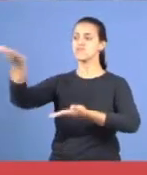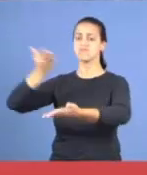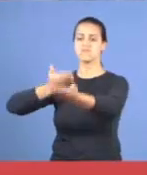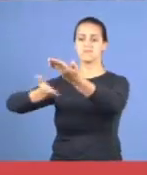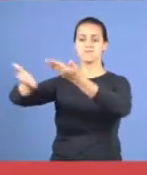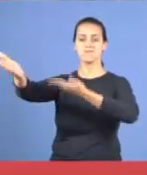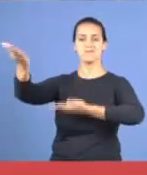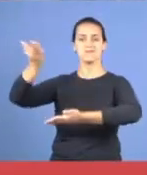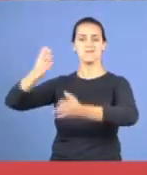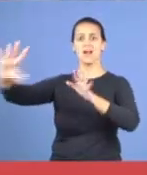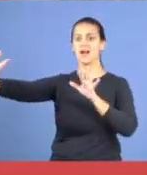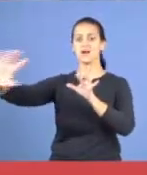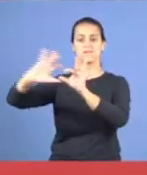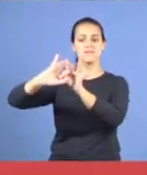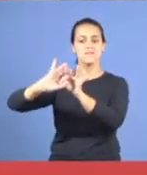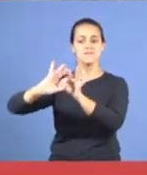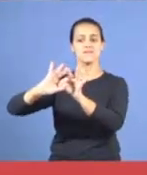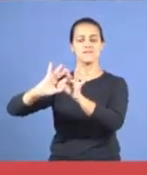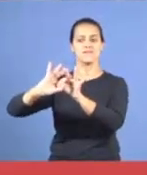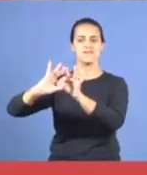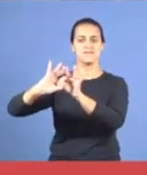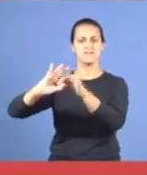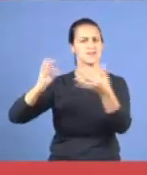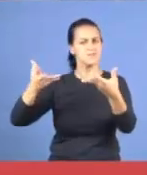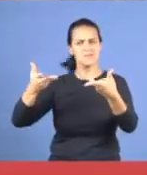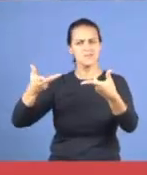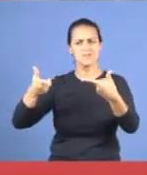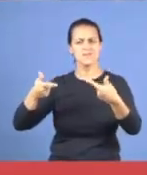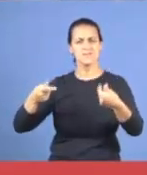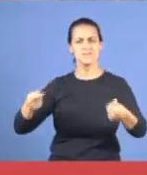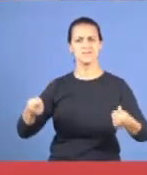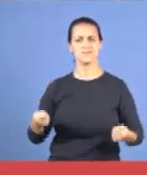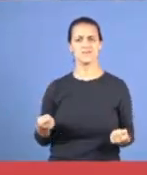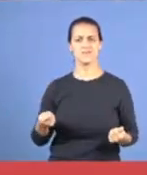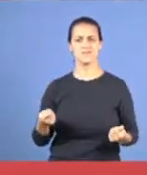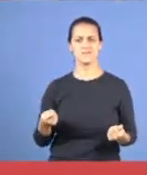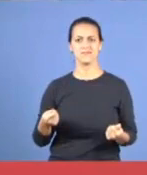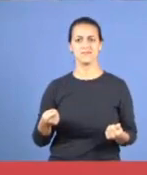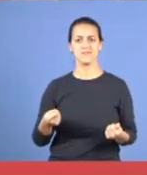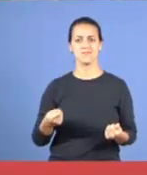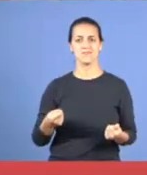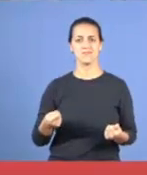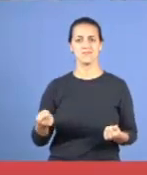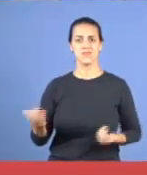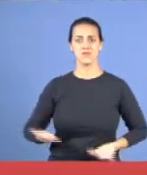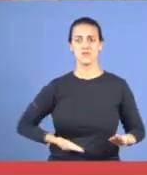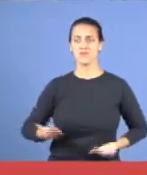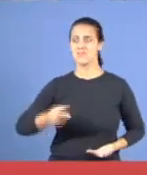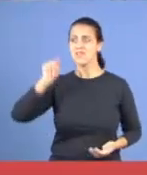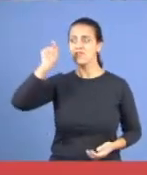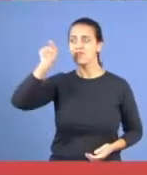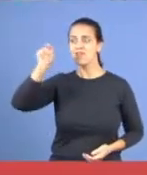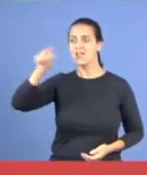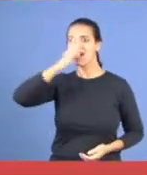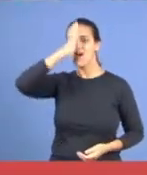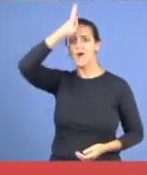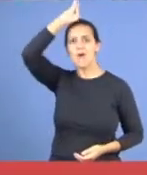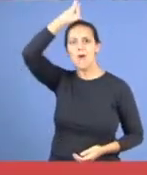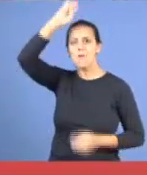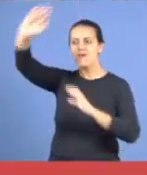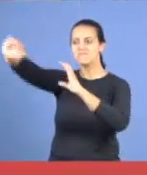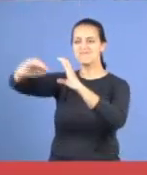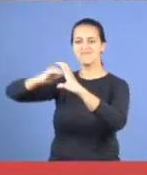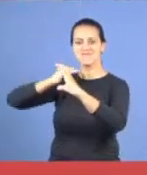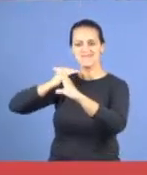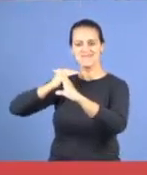a coisa mais extraordinária do que isso, o que, que os irmãos lá de Roma, estão escrevendo, que coisa, não é? No